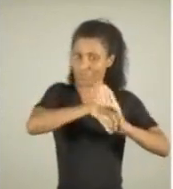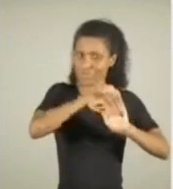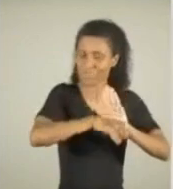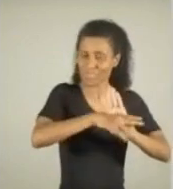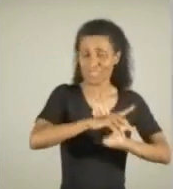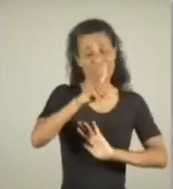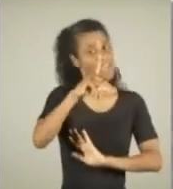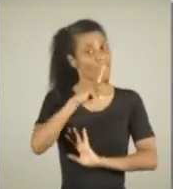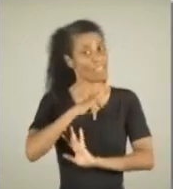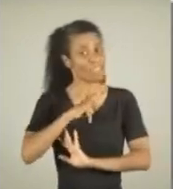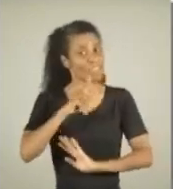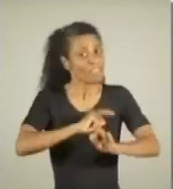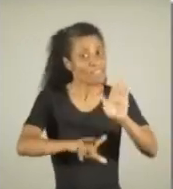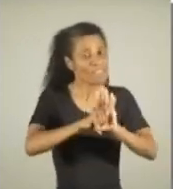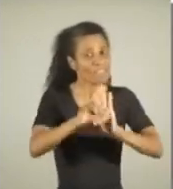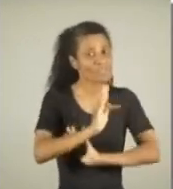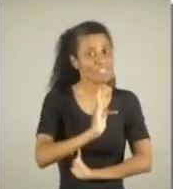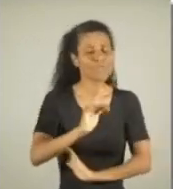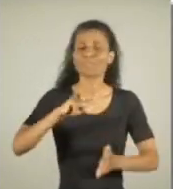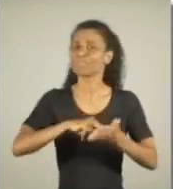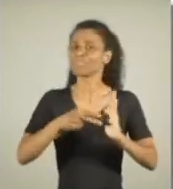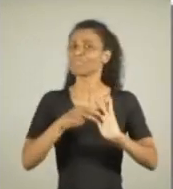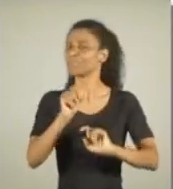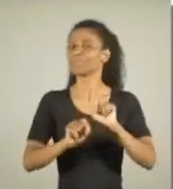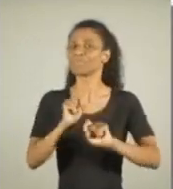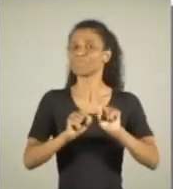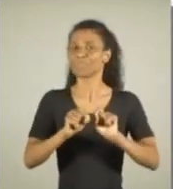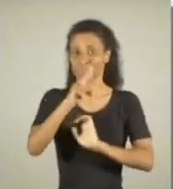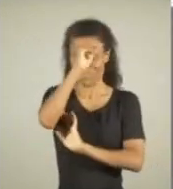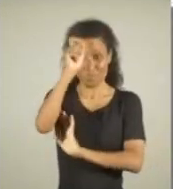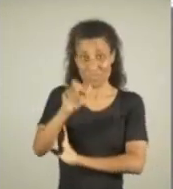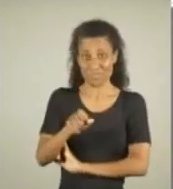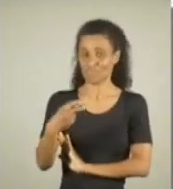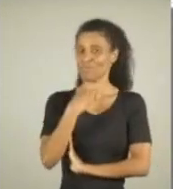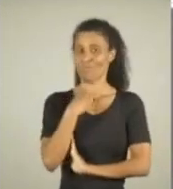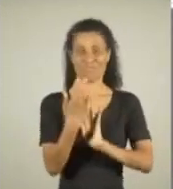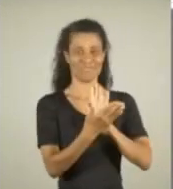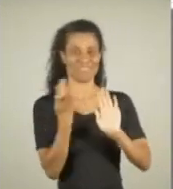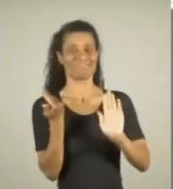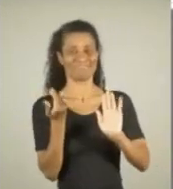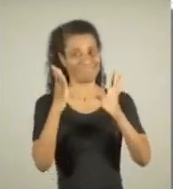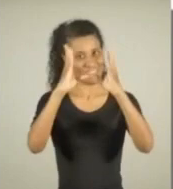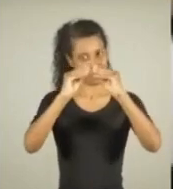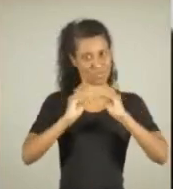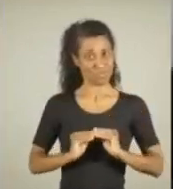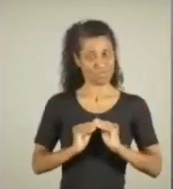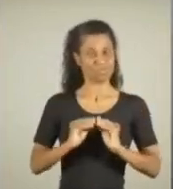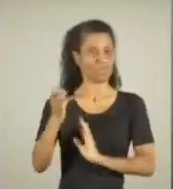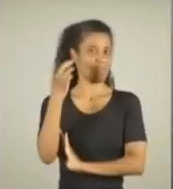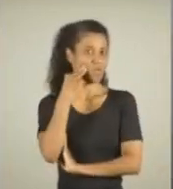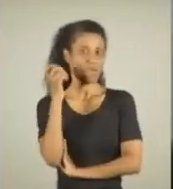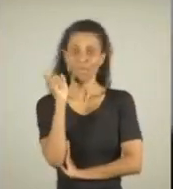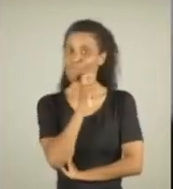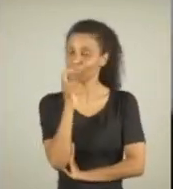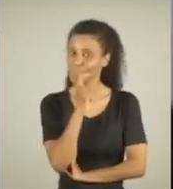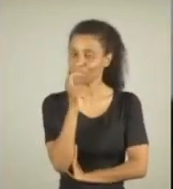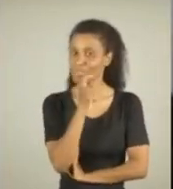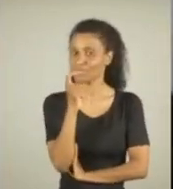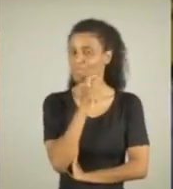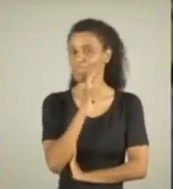Segundo, este benefício está previsto em lei federal, ou seja, nenhum prefeito pode mexer. Resumo,